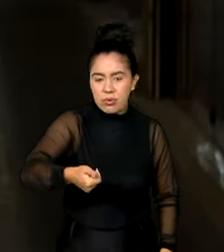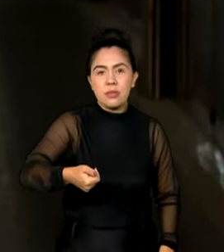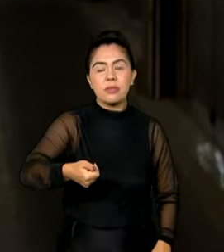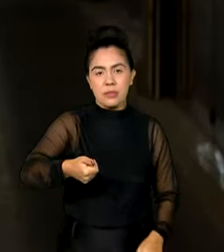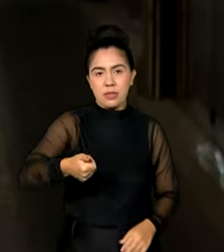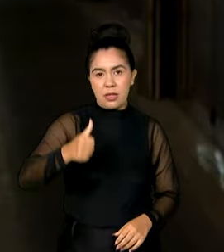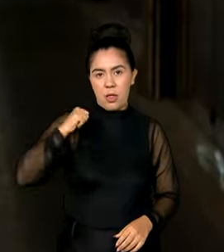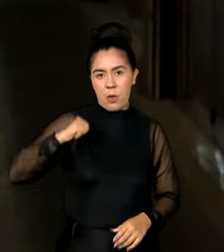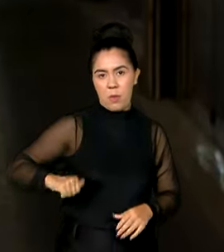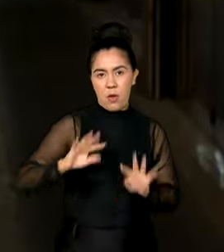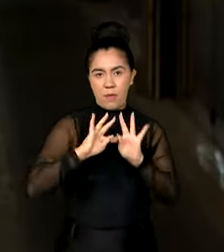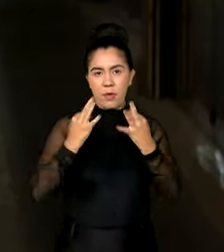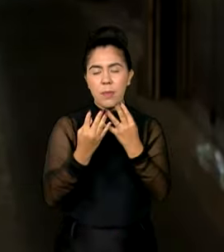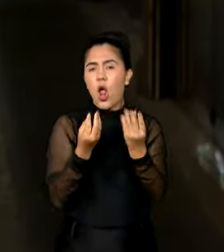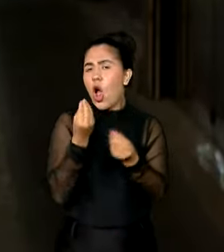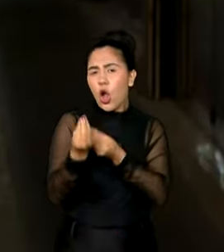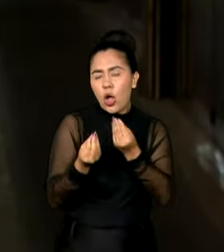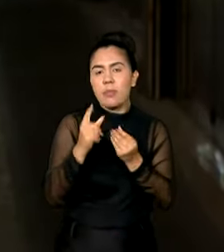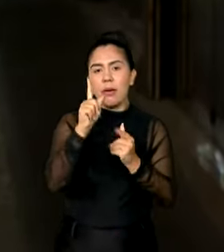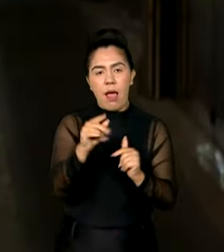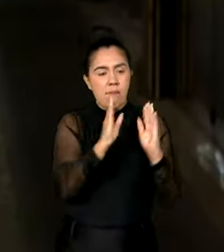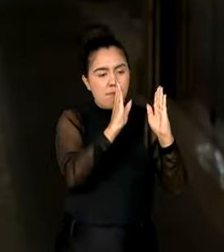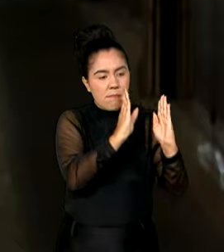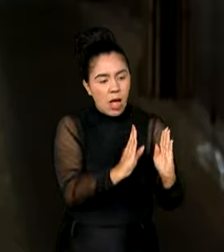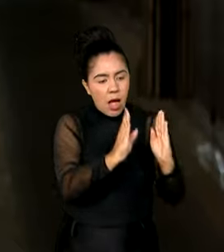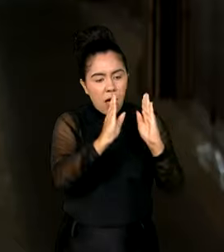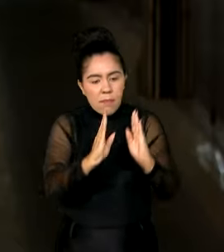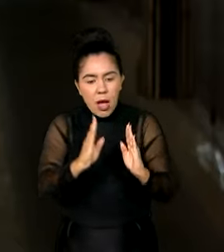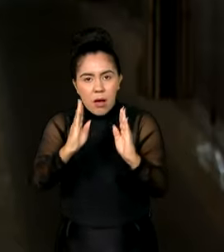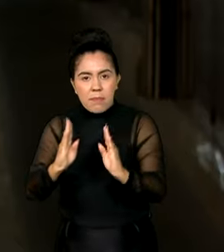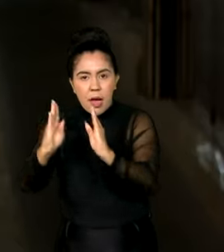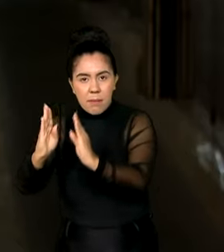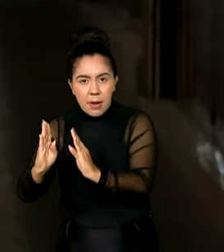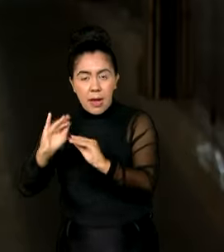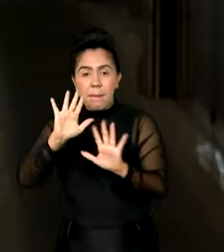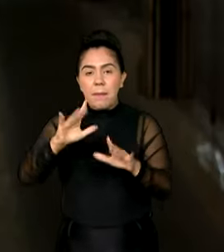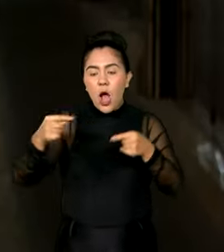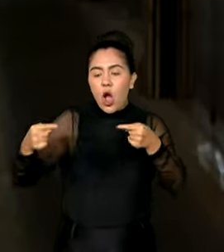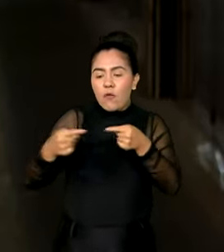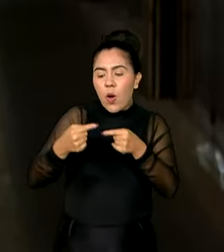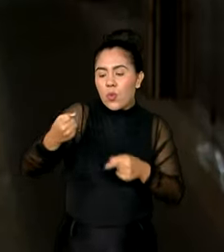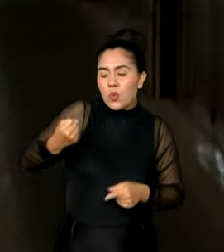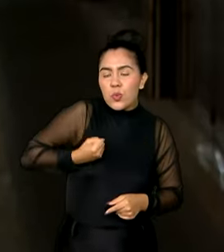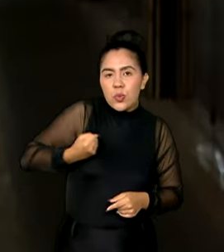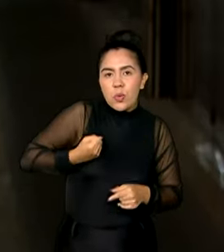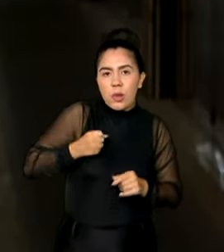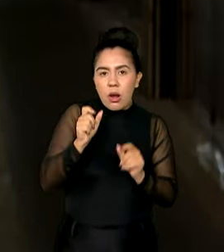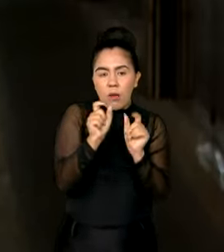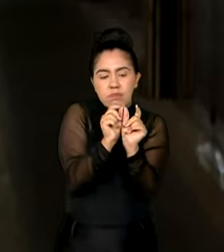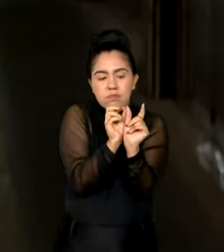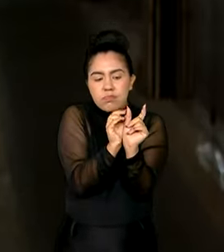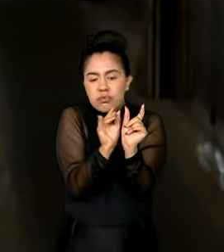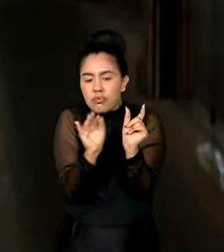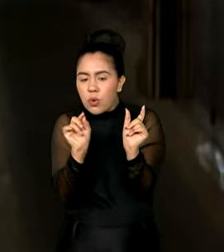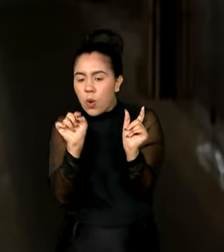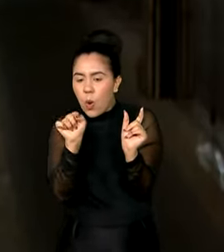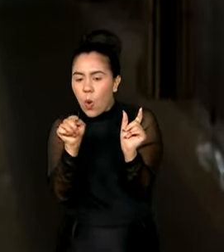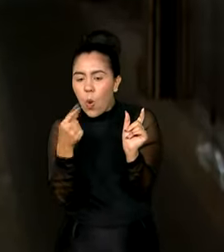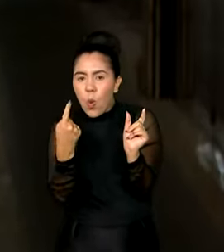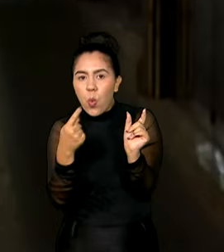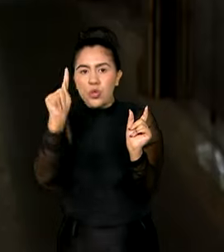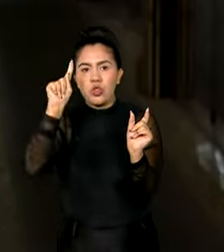forma escalonada e seguindo o último dígito do NIS. O NIS, para quem não sabe, é um número de